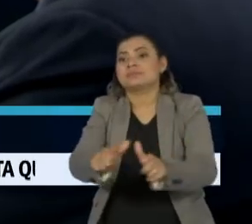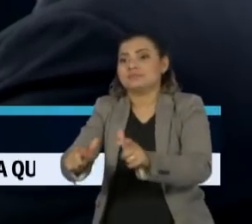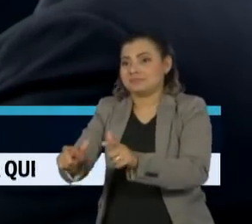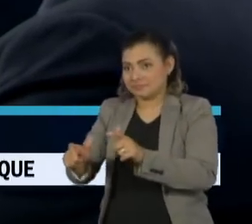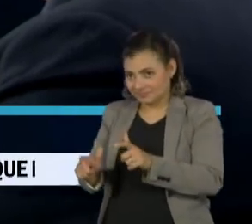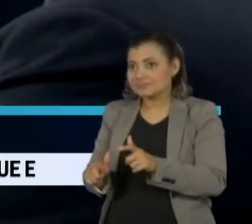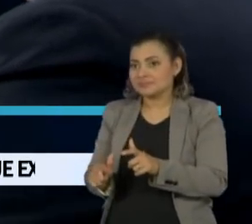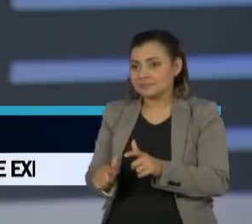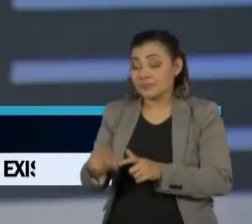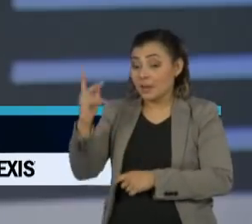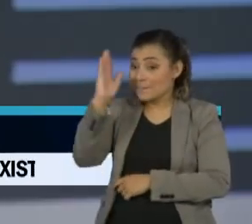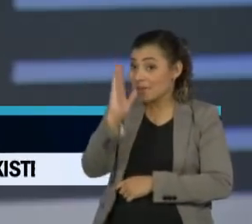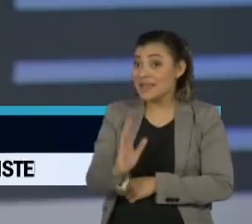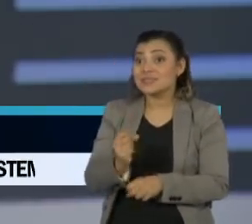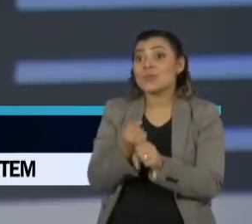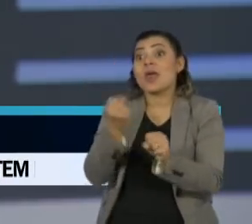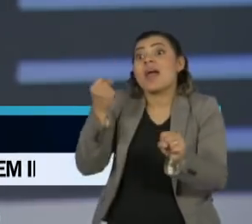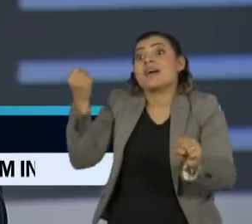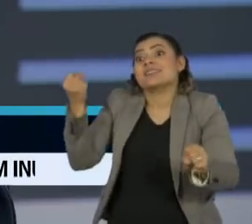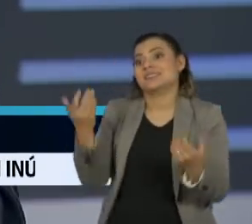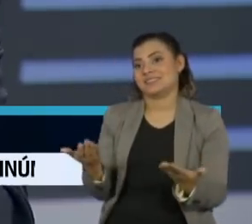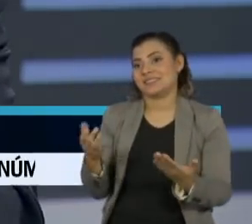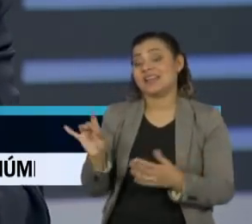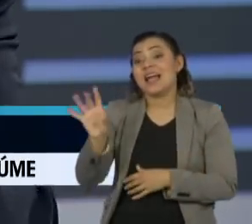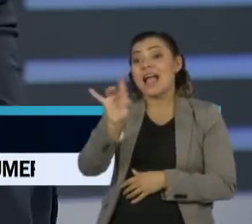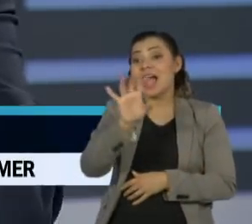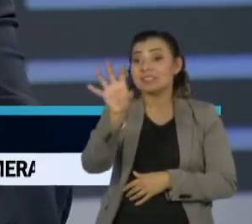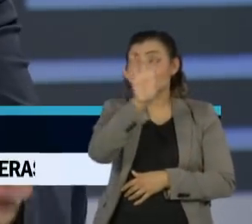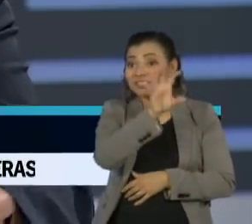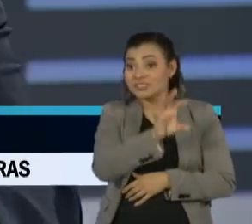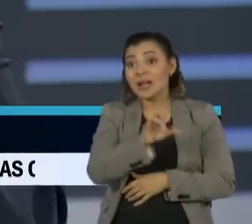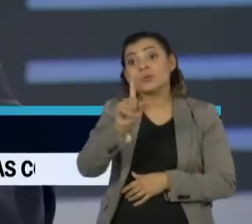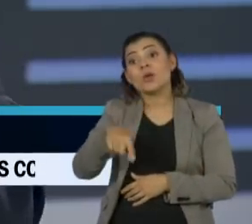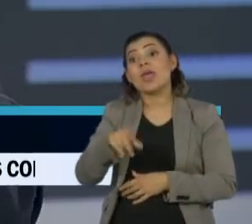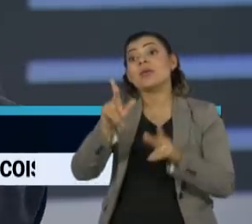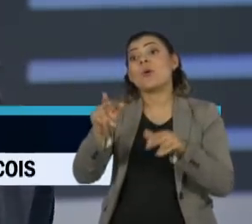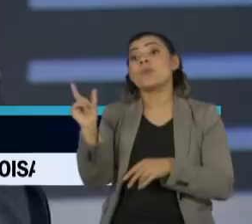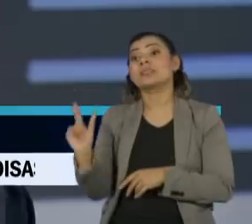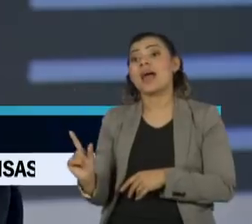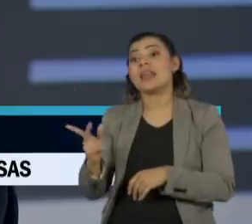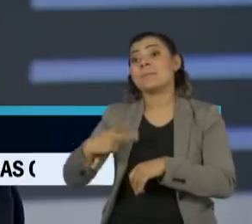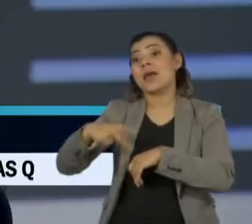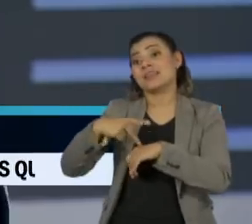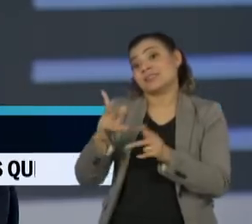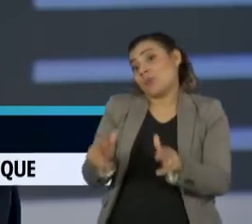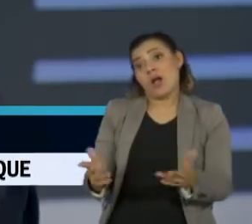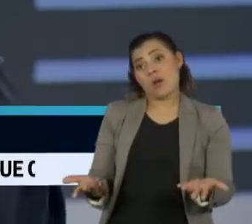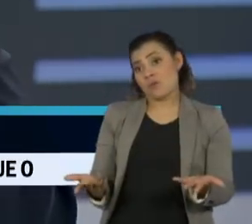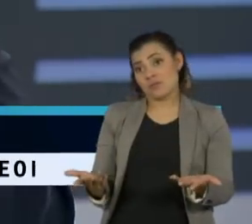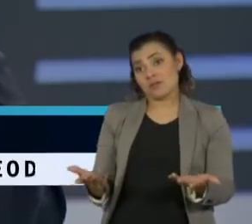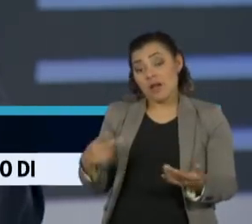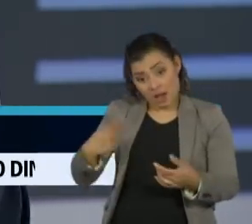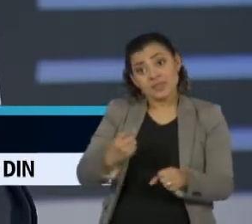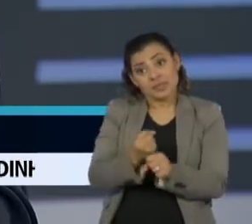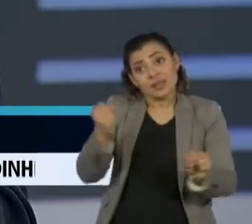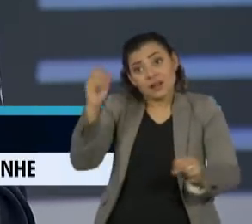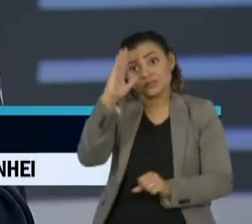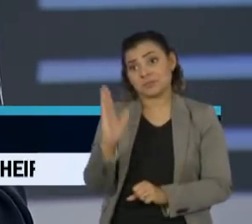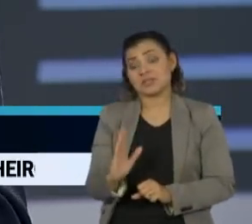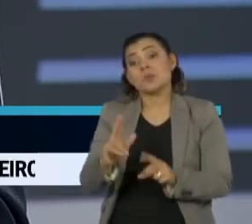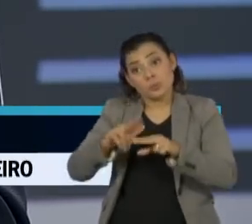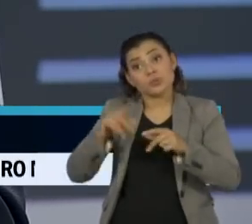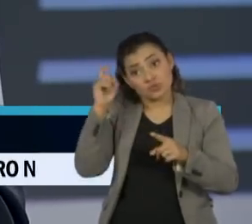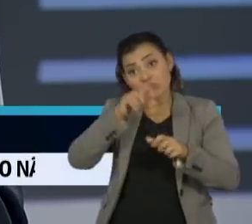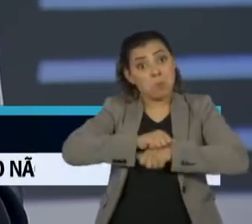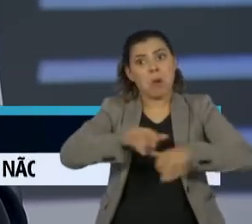Porque o Brasil é tão grande que cada estado, às vezes, é do tamanho de uma Itália, de uma França. Então, é difícil você ter tudo ao mesmo tempo no